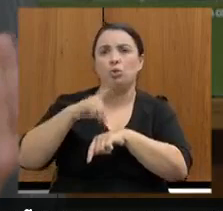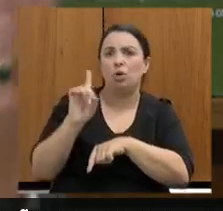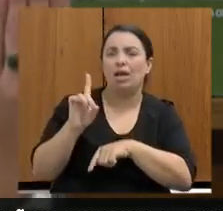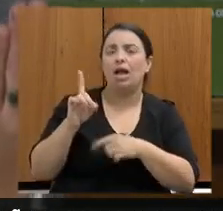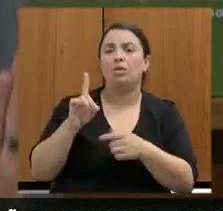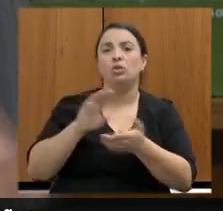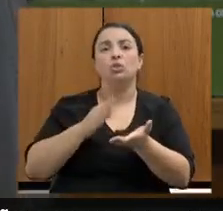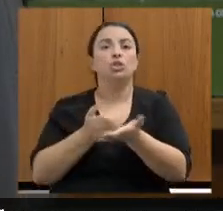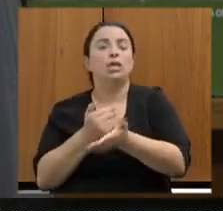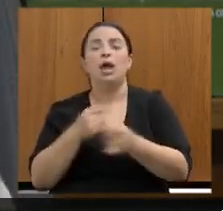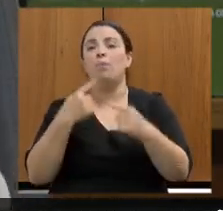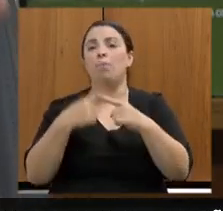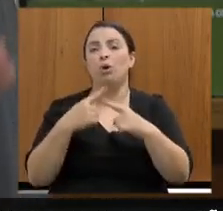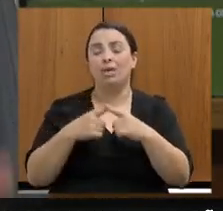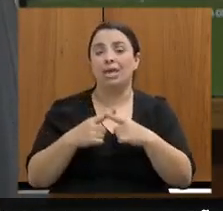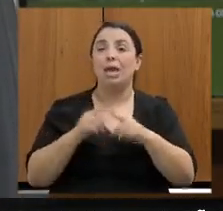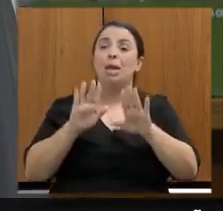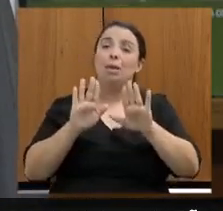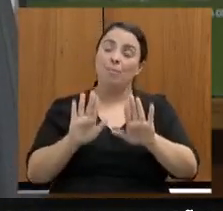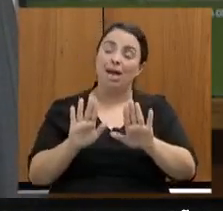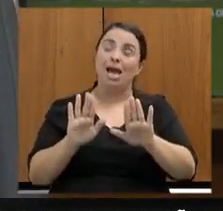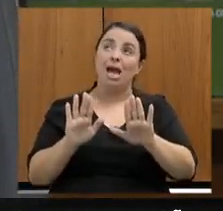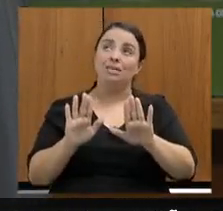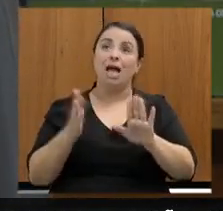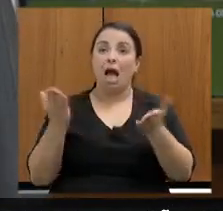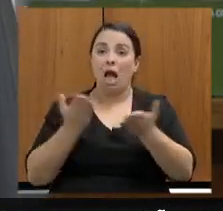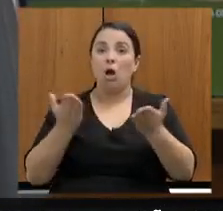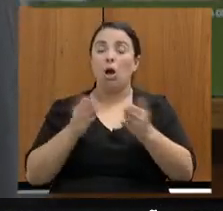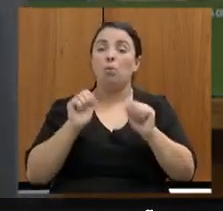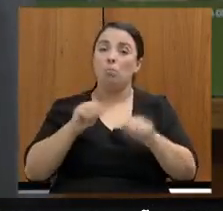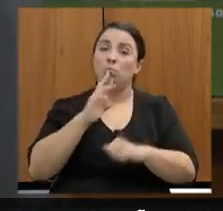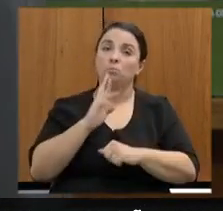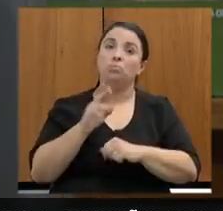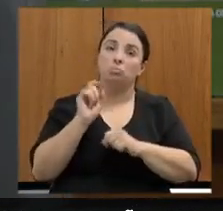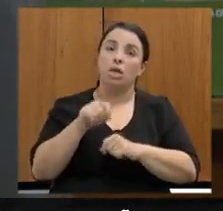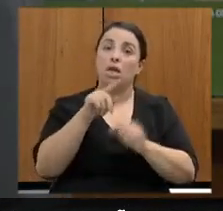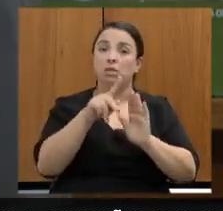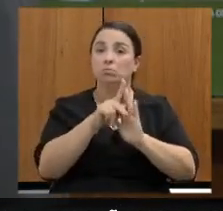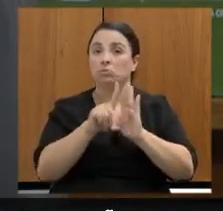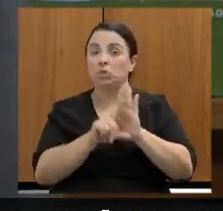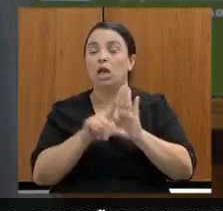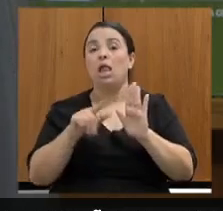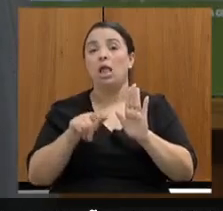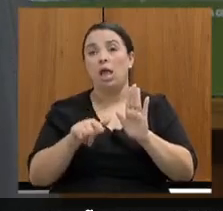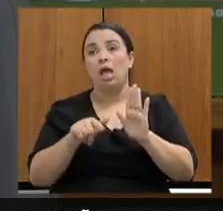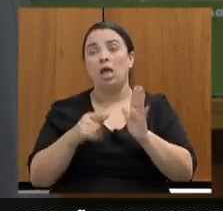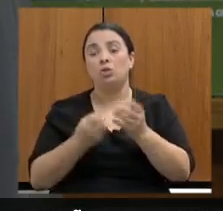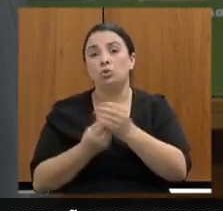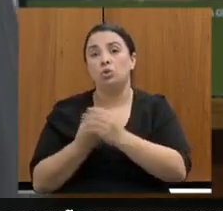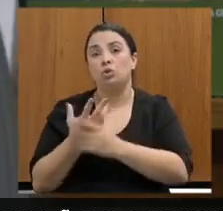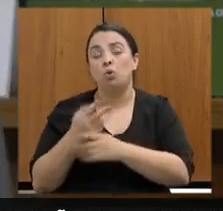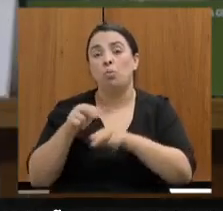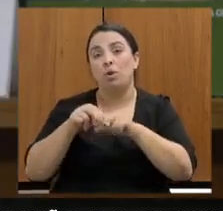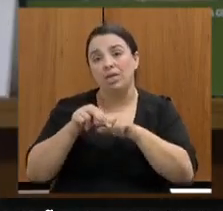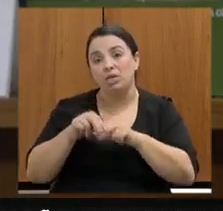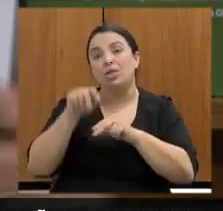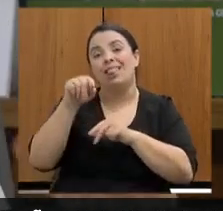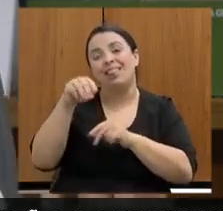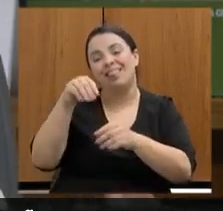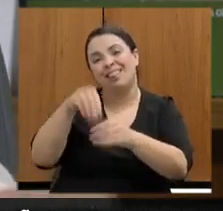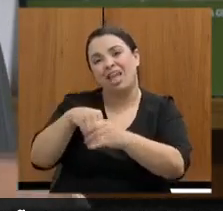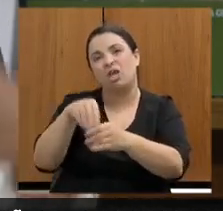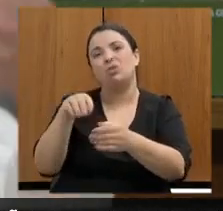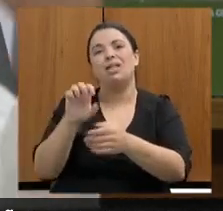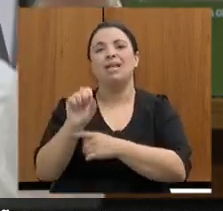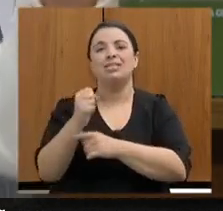lhe digo inicialmente essa resposta que consigo lhe dizer agora, que esse projeto de lei foi construído dentro da perspectiva da SEJUSP, que não